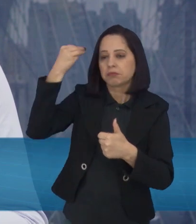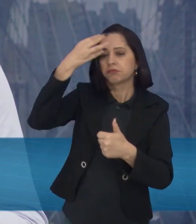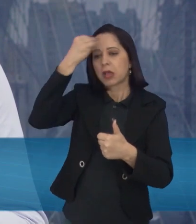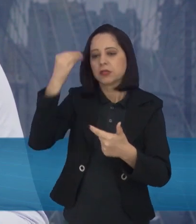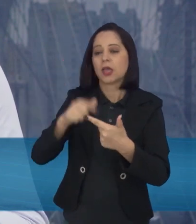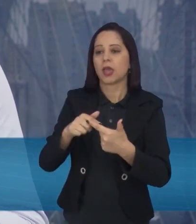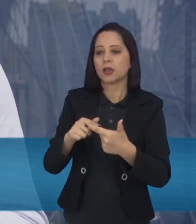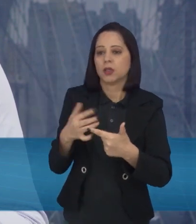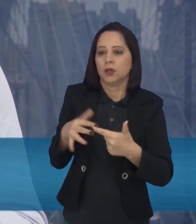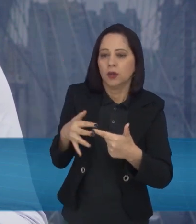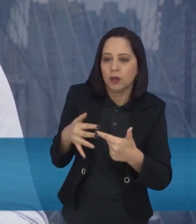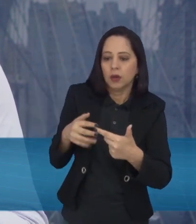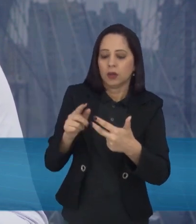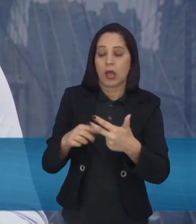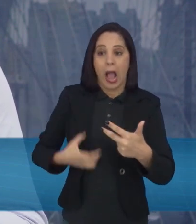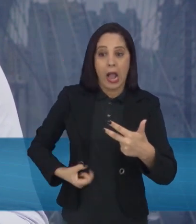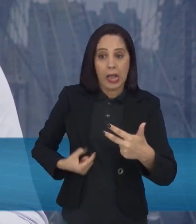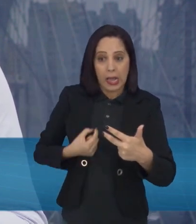câncer,